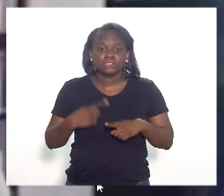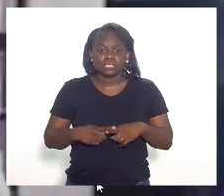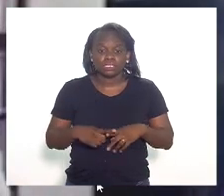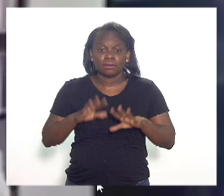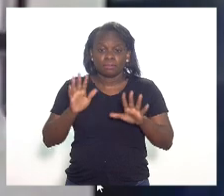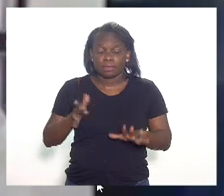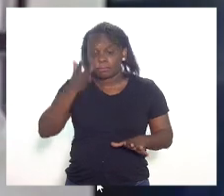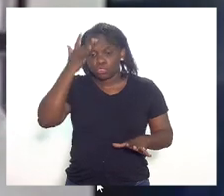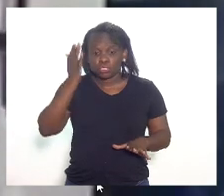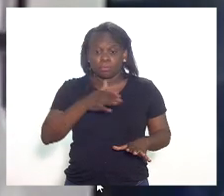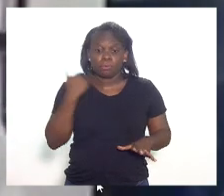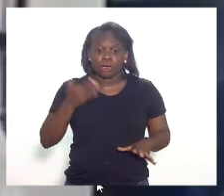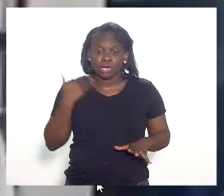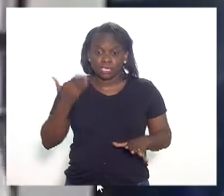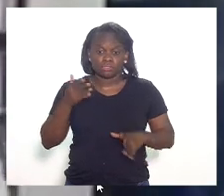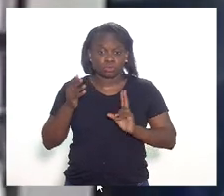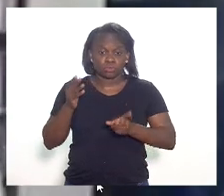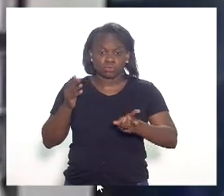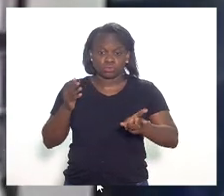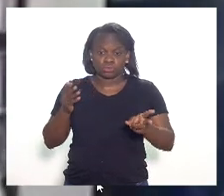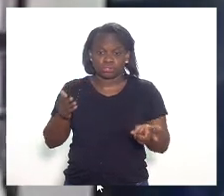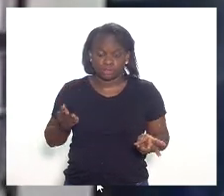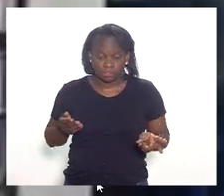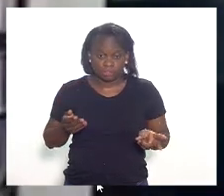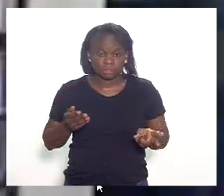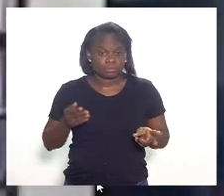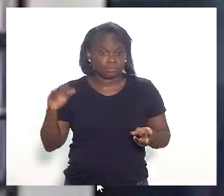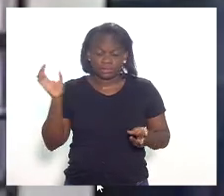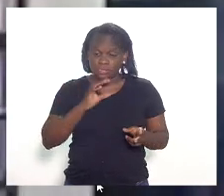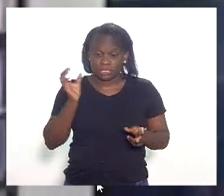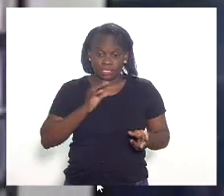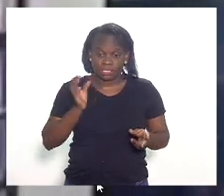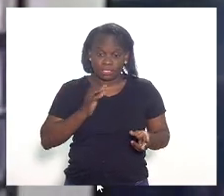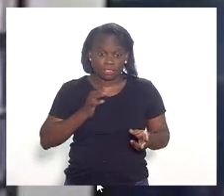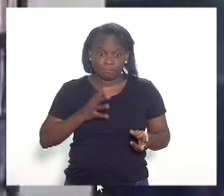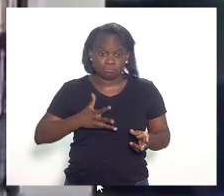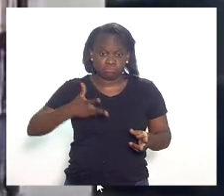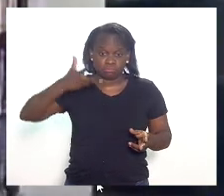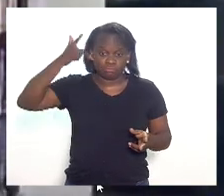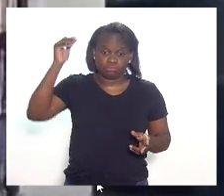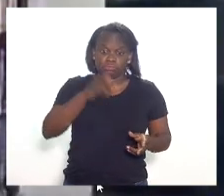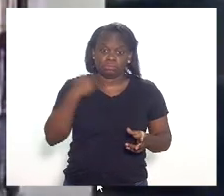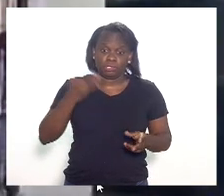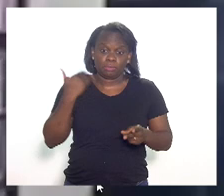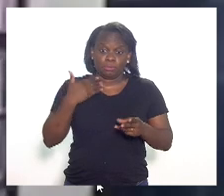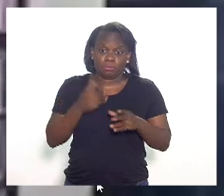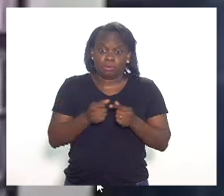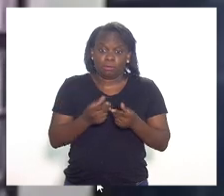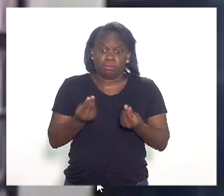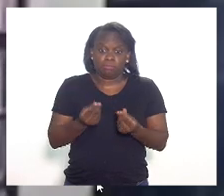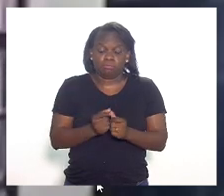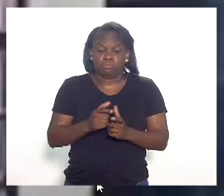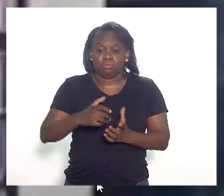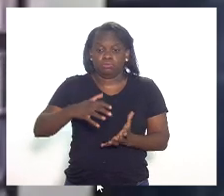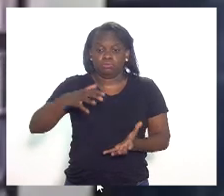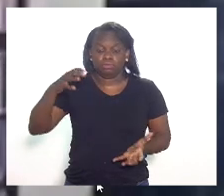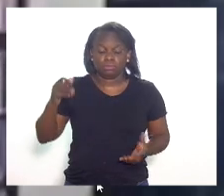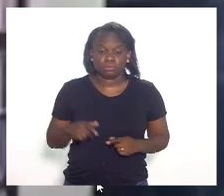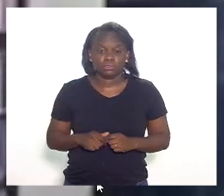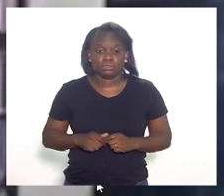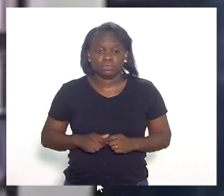número de óbitos anda de forma aceleração cada vez maior